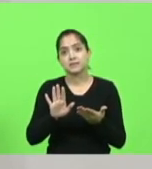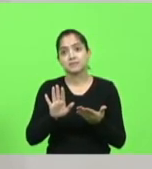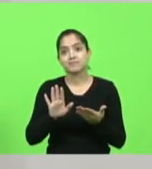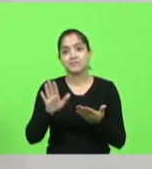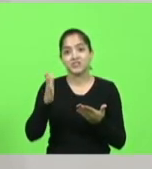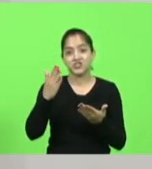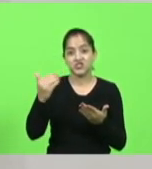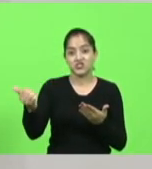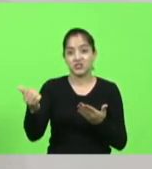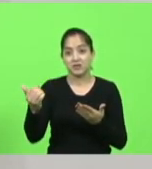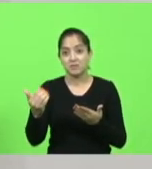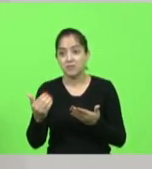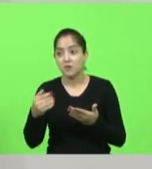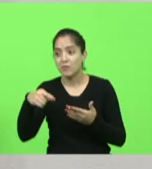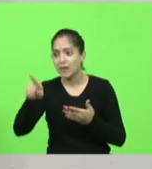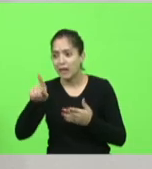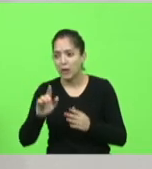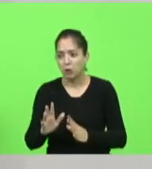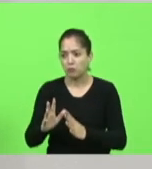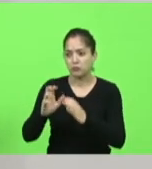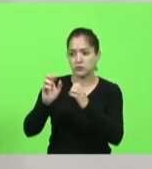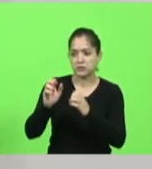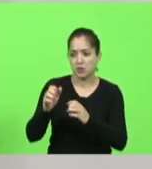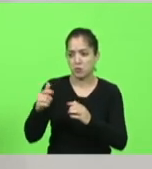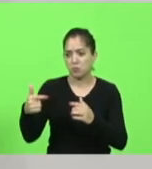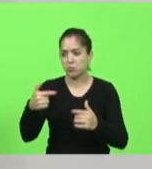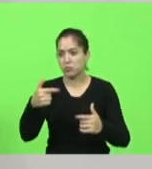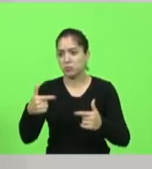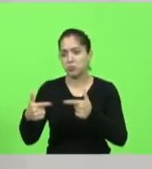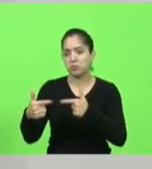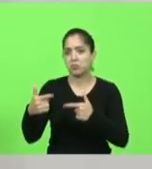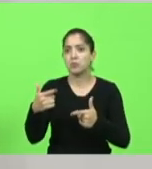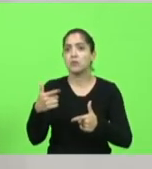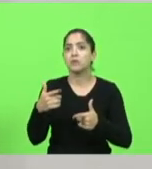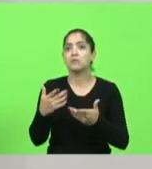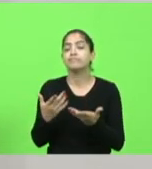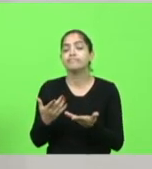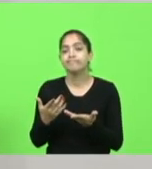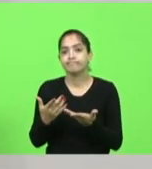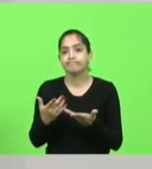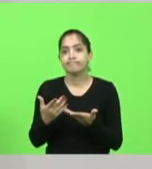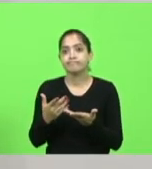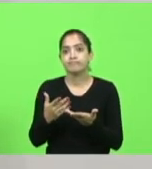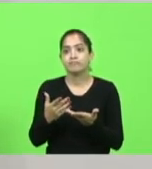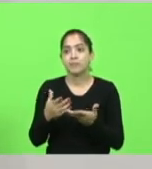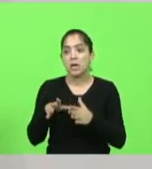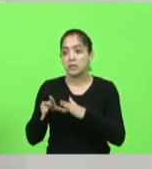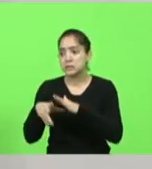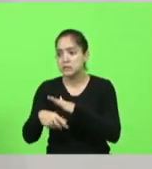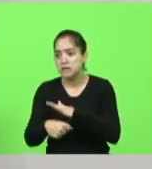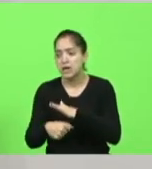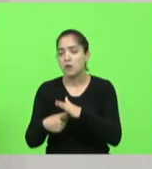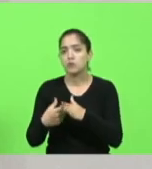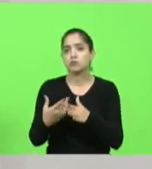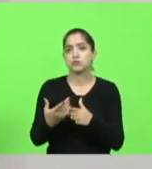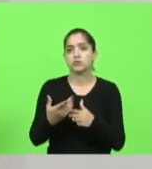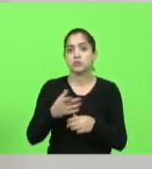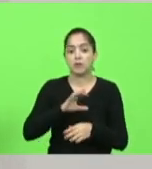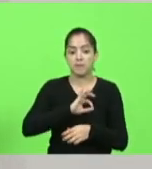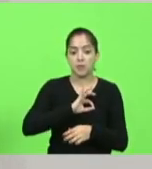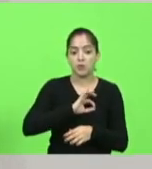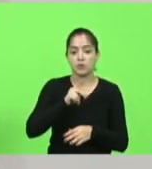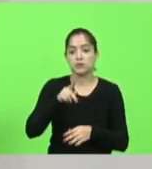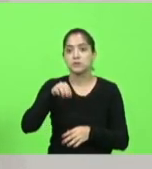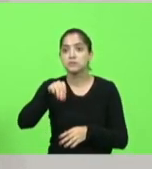para uma briga, para uma troca de tiros, para um assalto. A polícia militar mais presente no